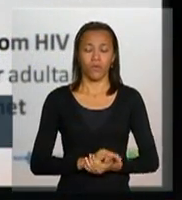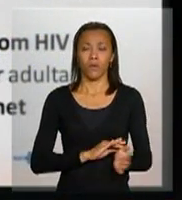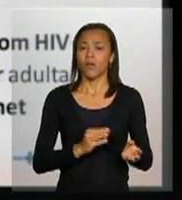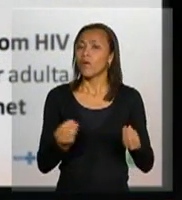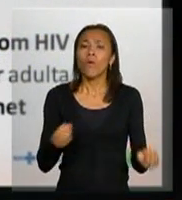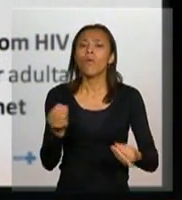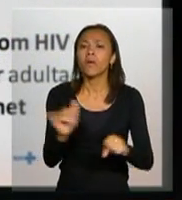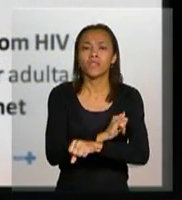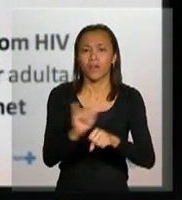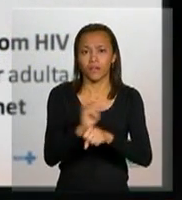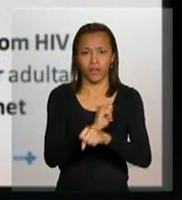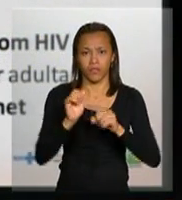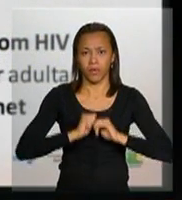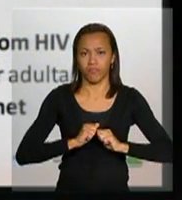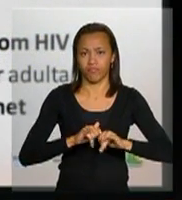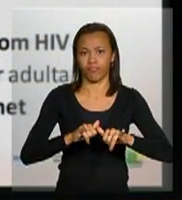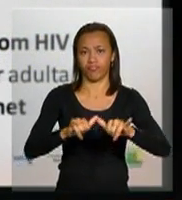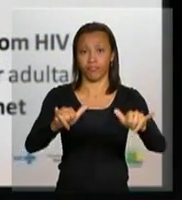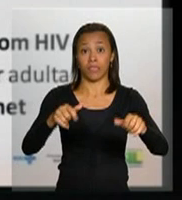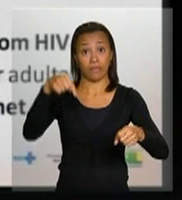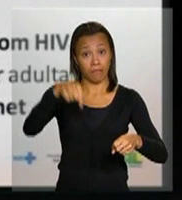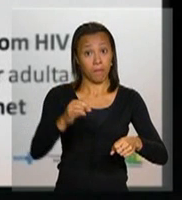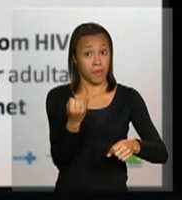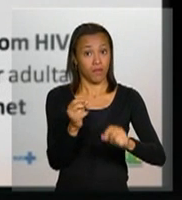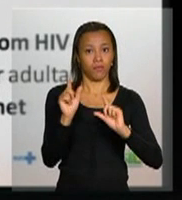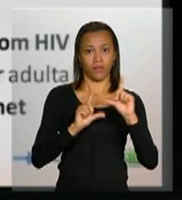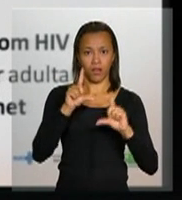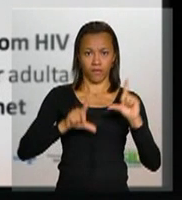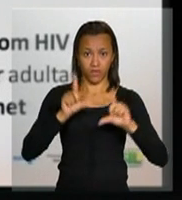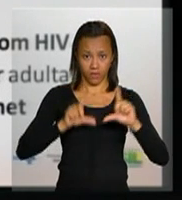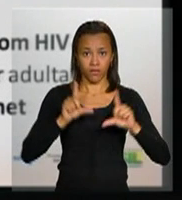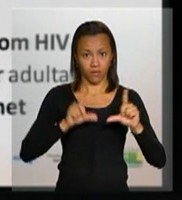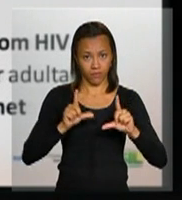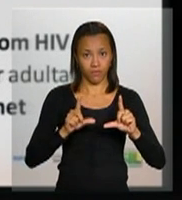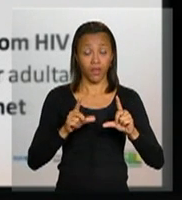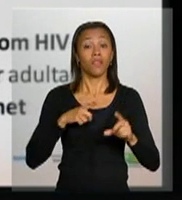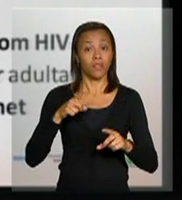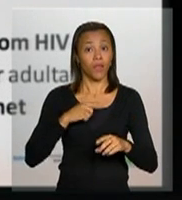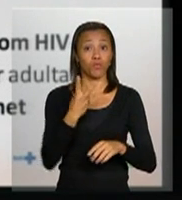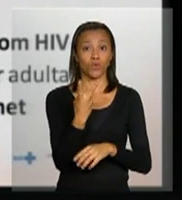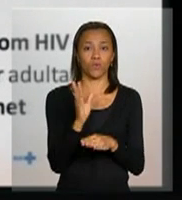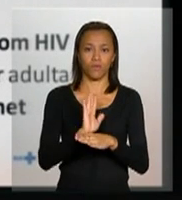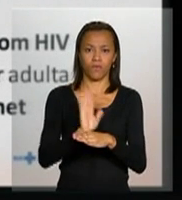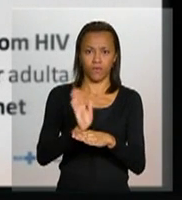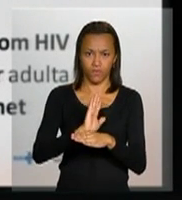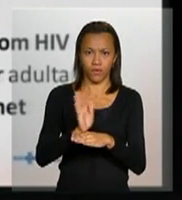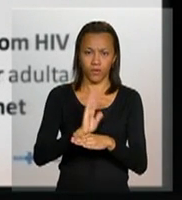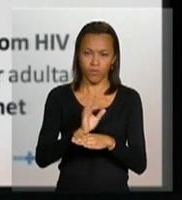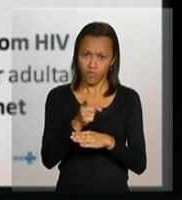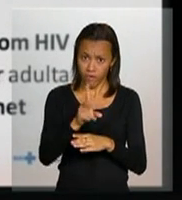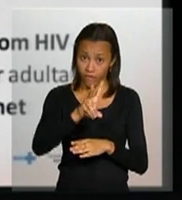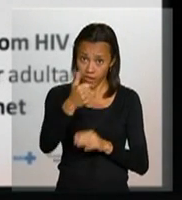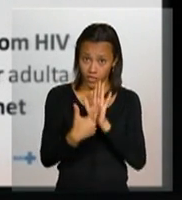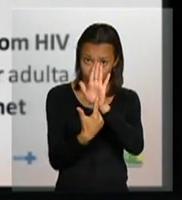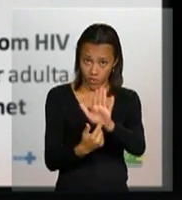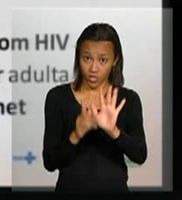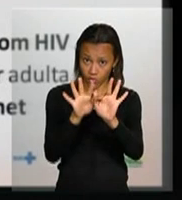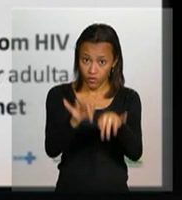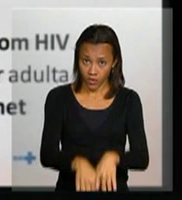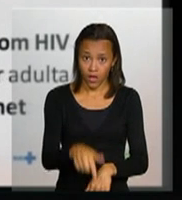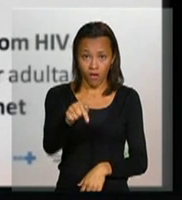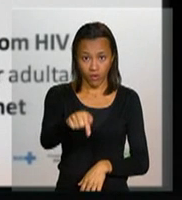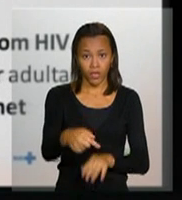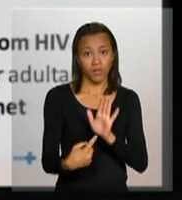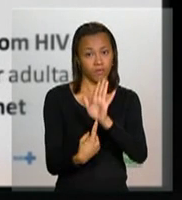pelo menos quatro, na mídia, que a veiculação de dois filmes que estão prontos para a TV, vão ser mostrados aqui no final dessa